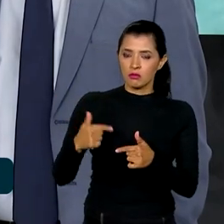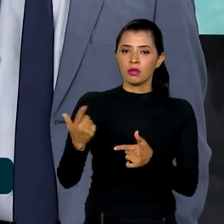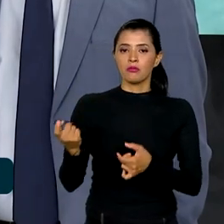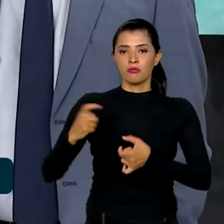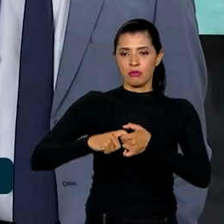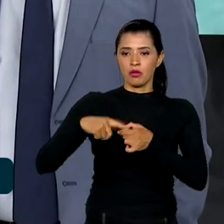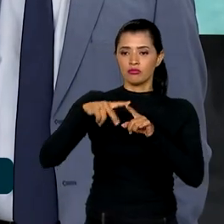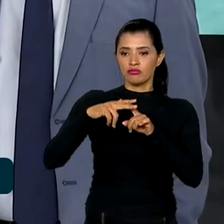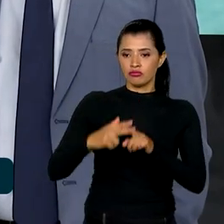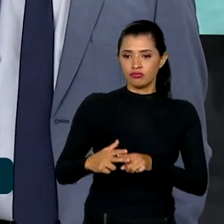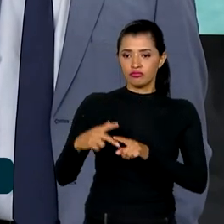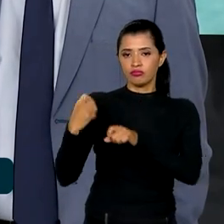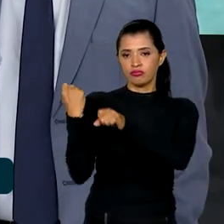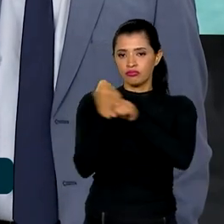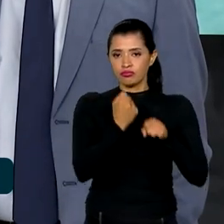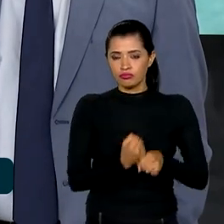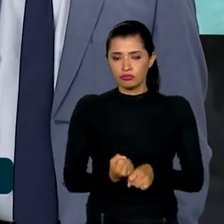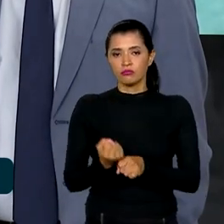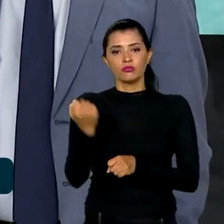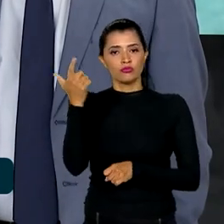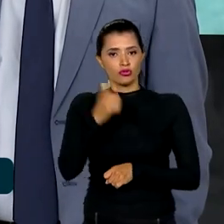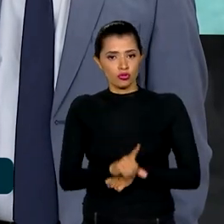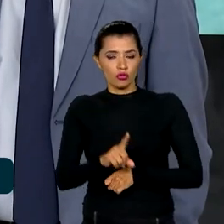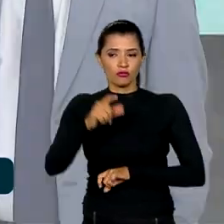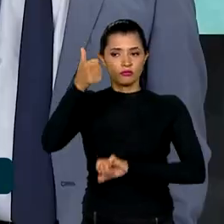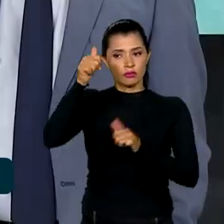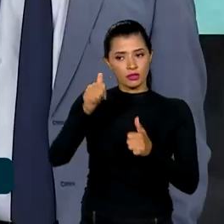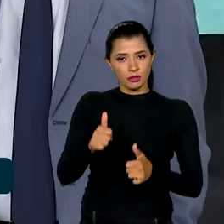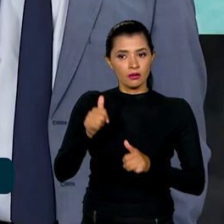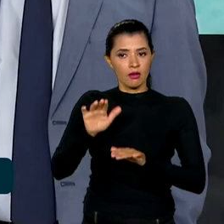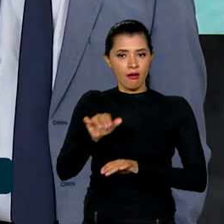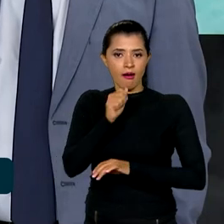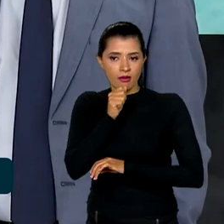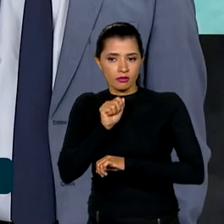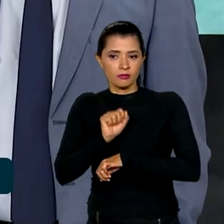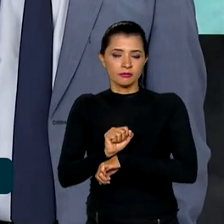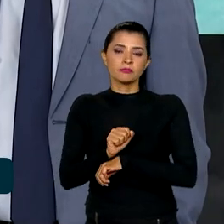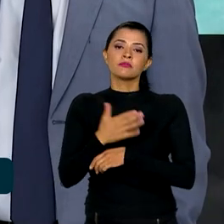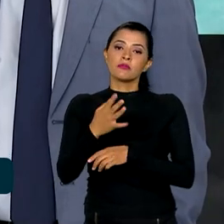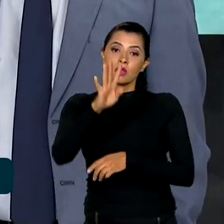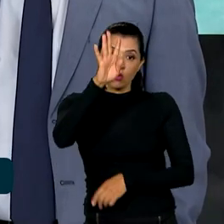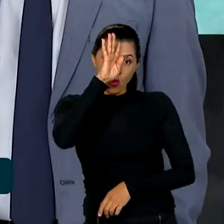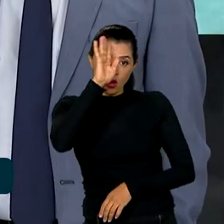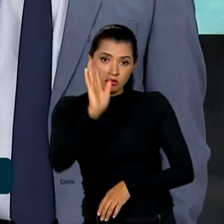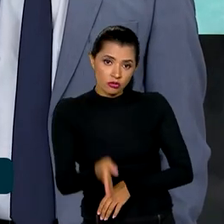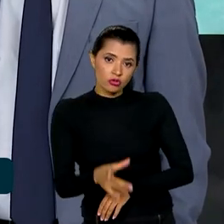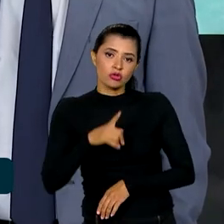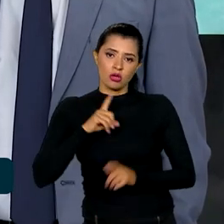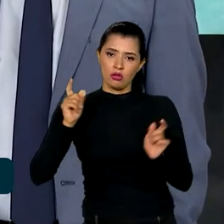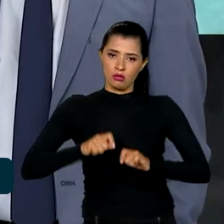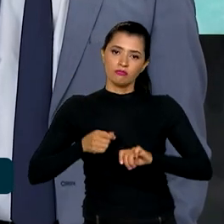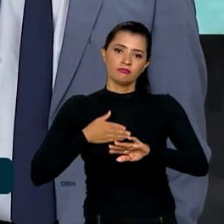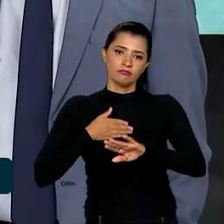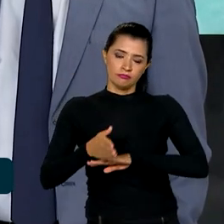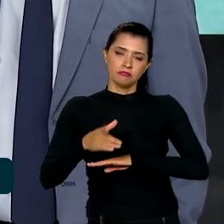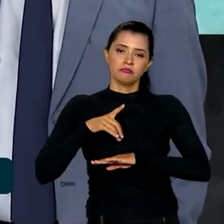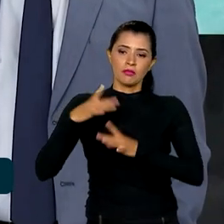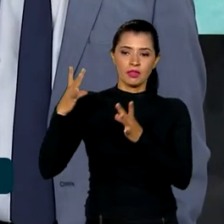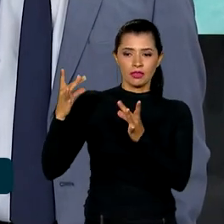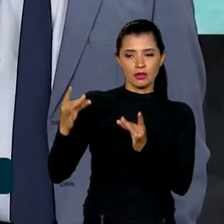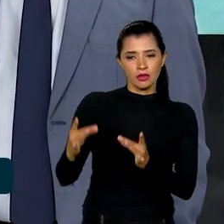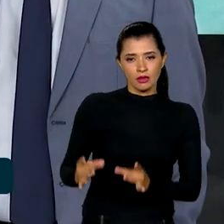restabelecimento e de reconstrução e análise. E na quarta-feira já temos condições de entrar um pouco mais no